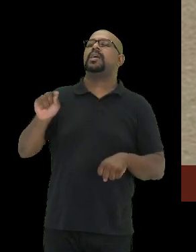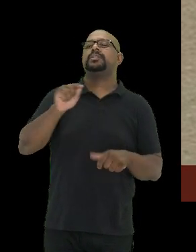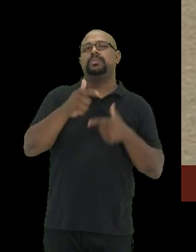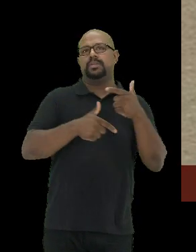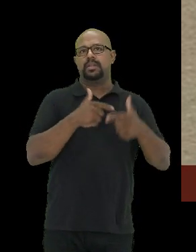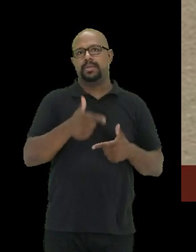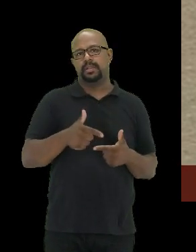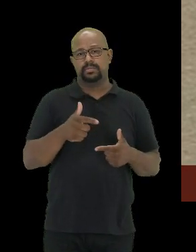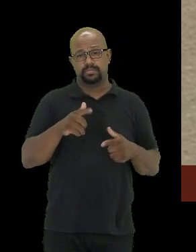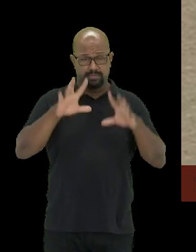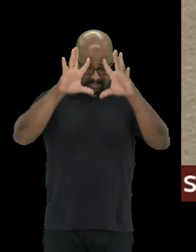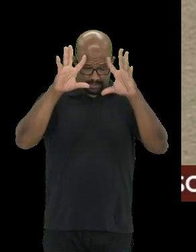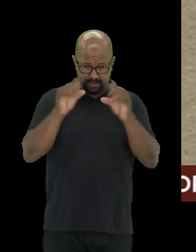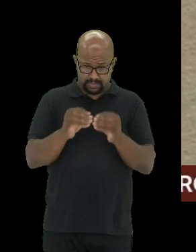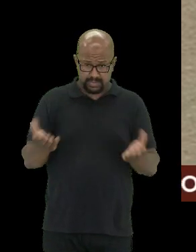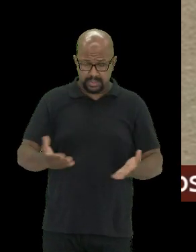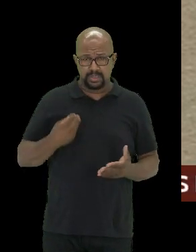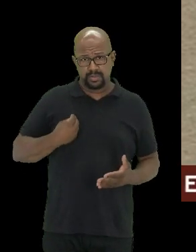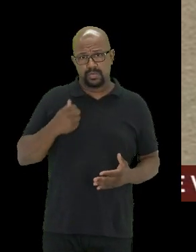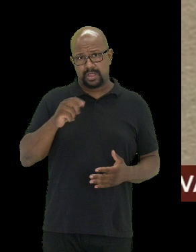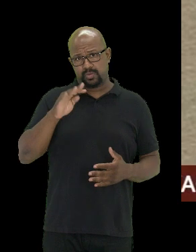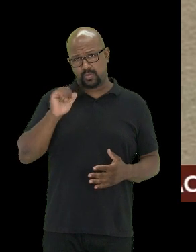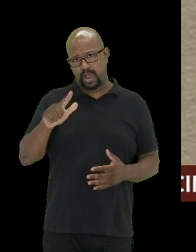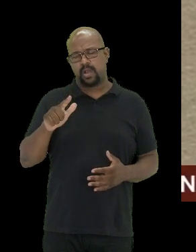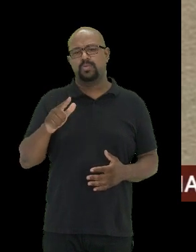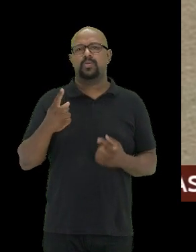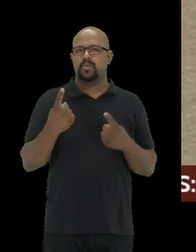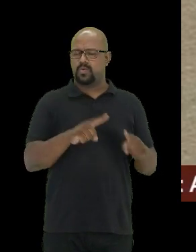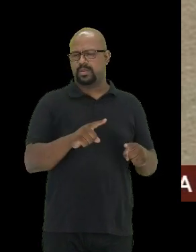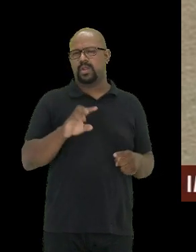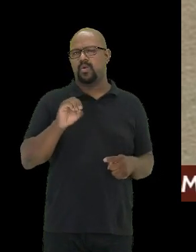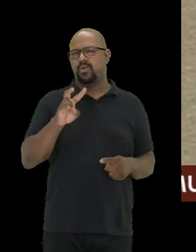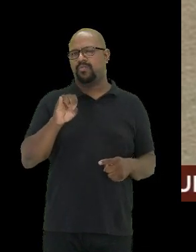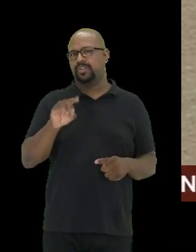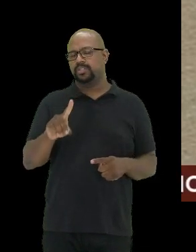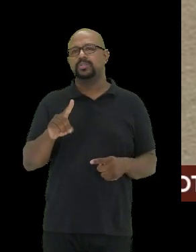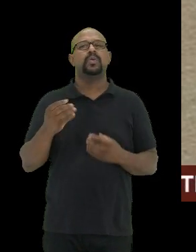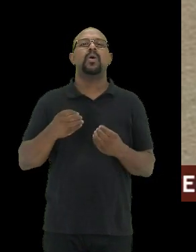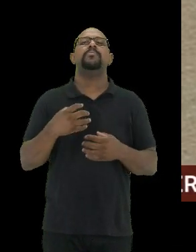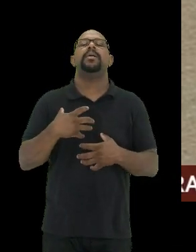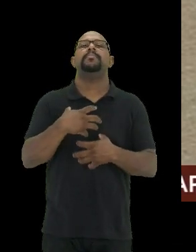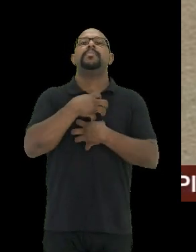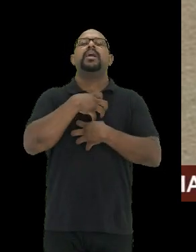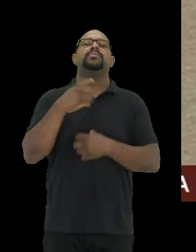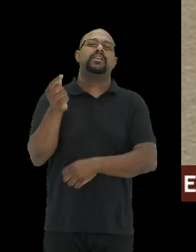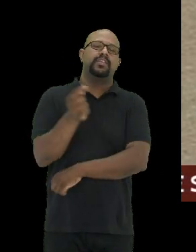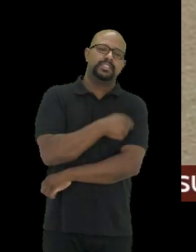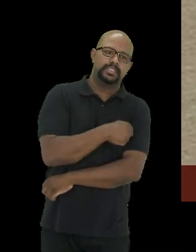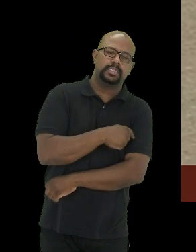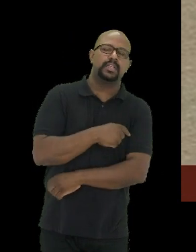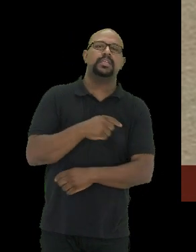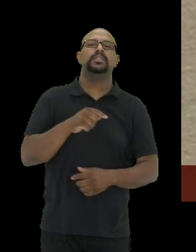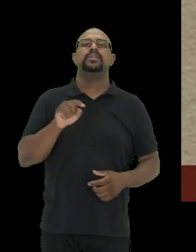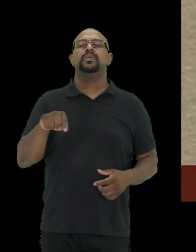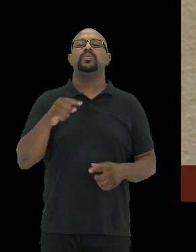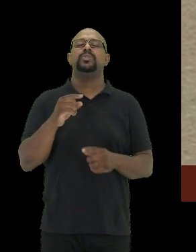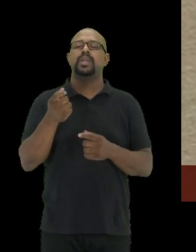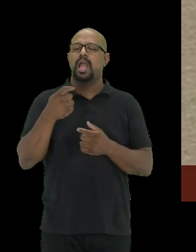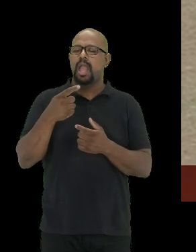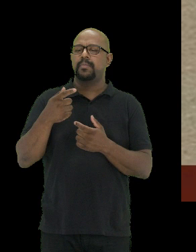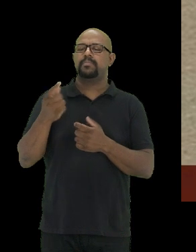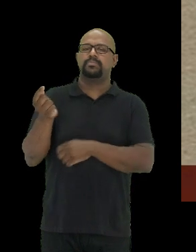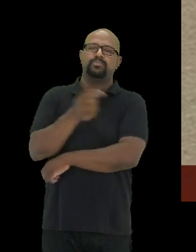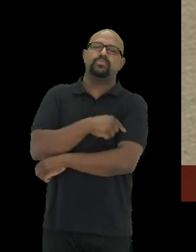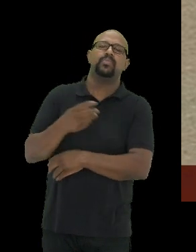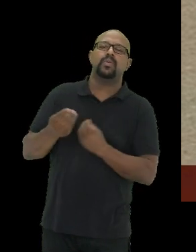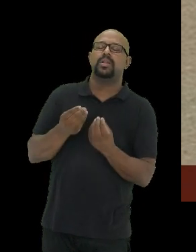No contexto atual da pandemia contra a Covid, como é que é o impacto das vacinas e dos imunoterapêuticos. Então, veja,